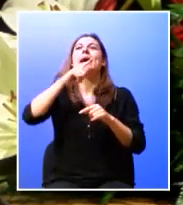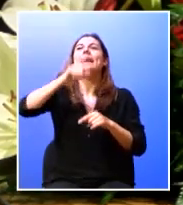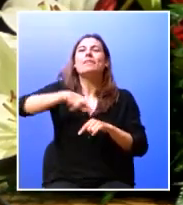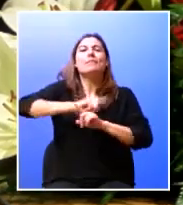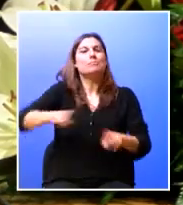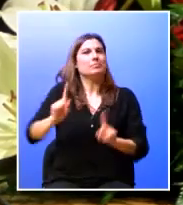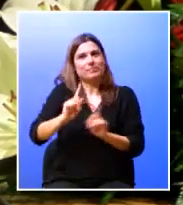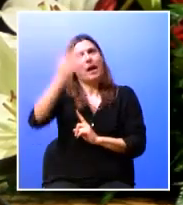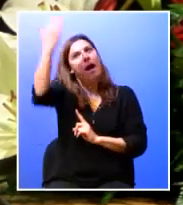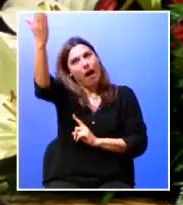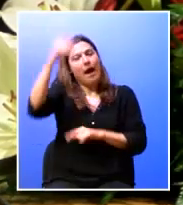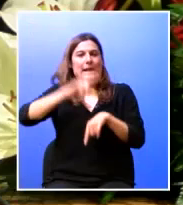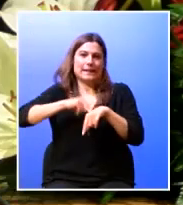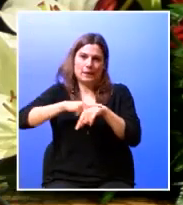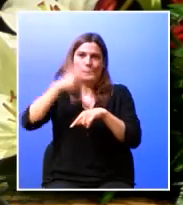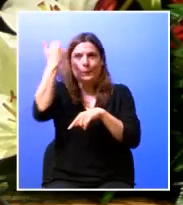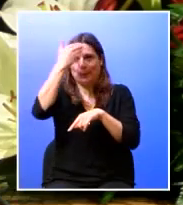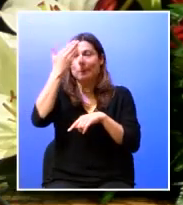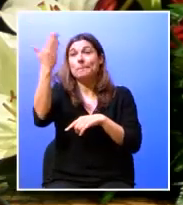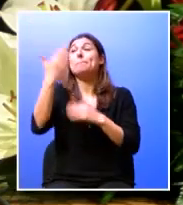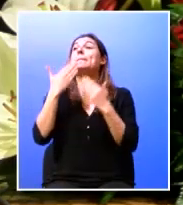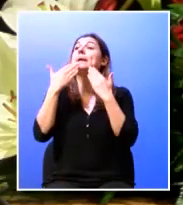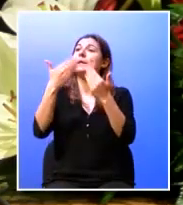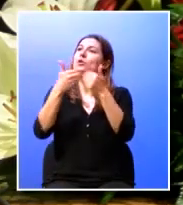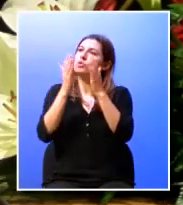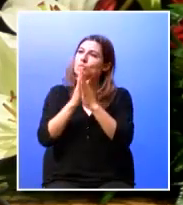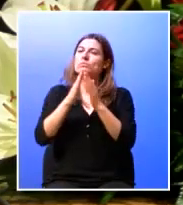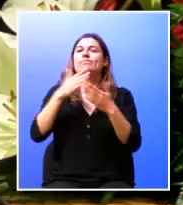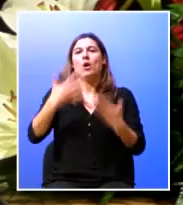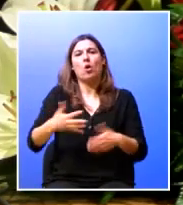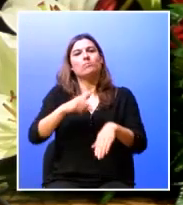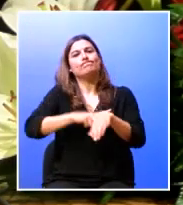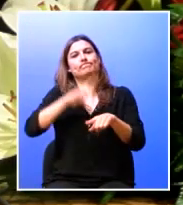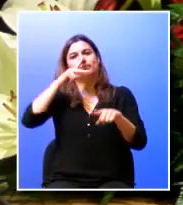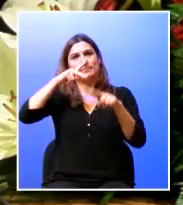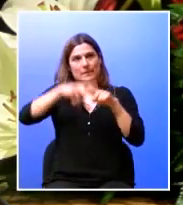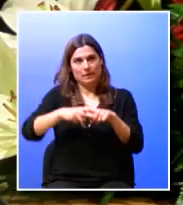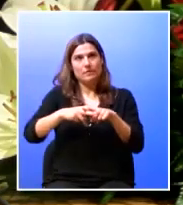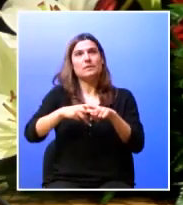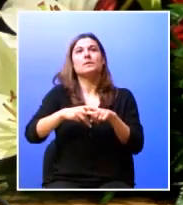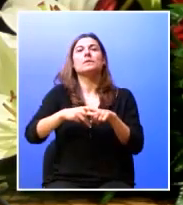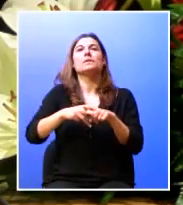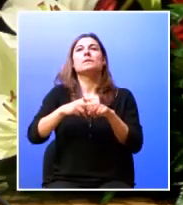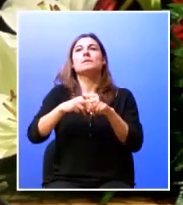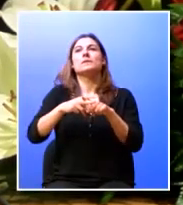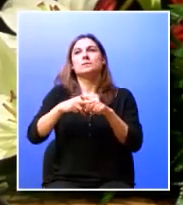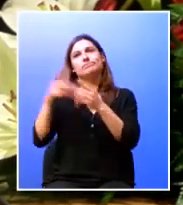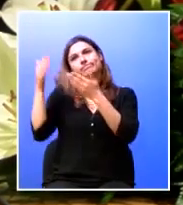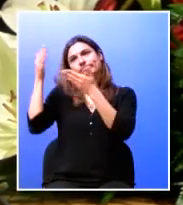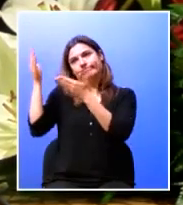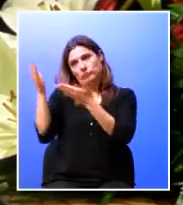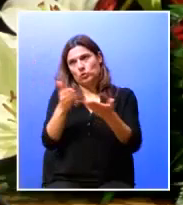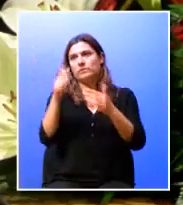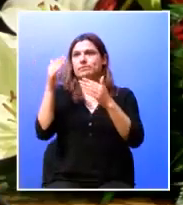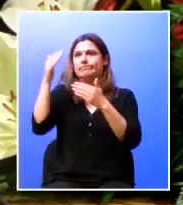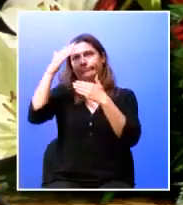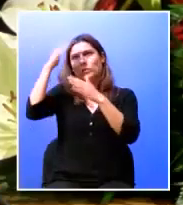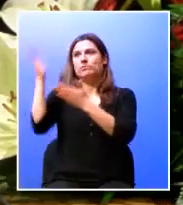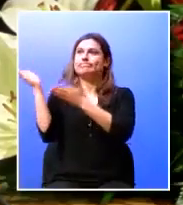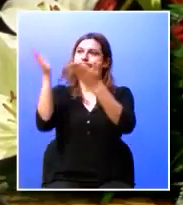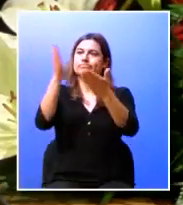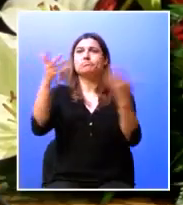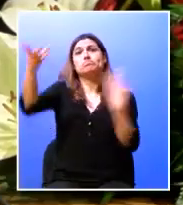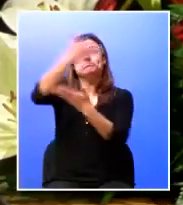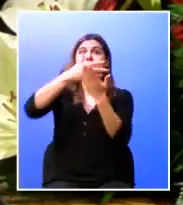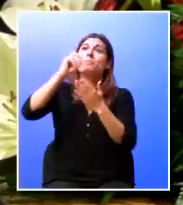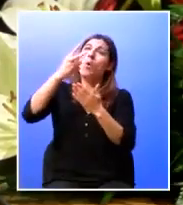restabelecerem e portanto agradeço-vos a todos e vamos então agora fazer um intervalo e convido-vos ou a conversar uns com